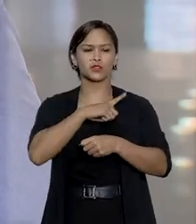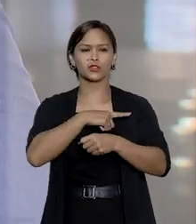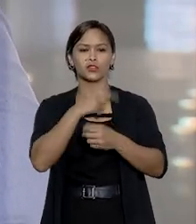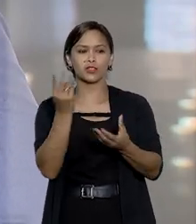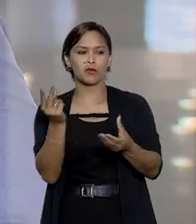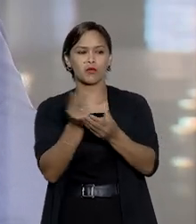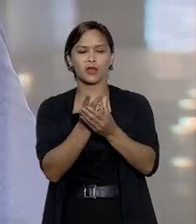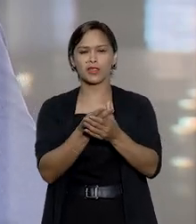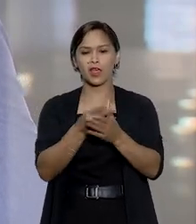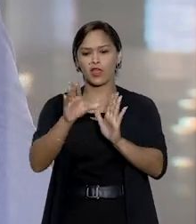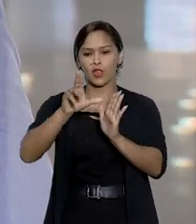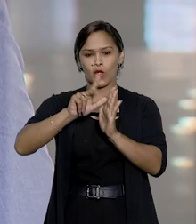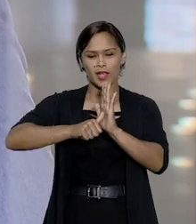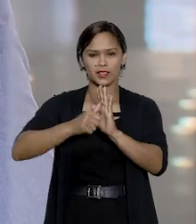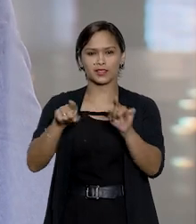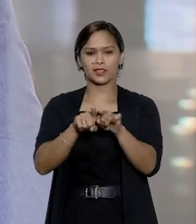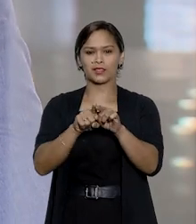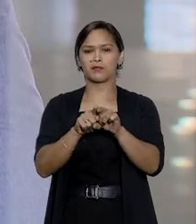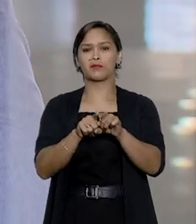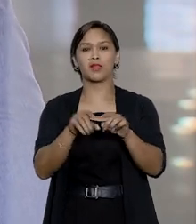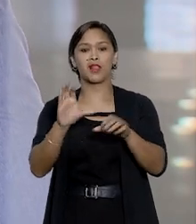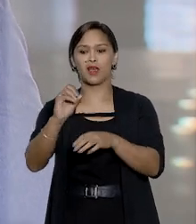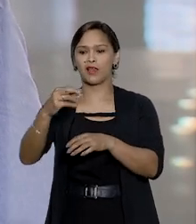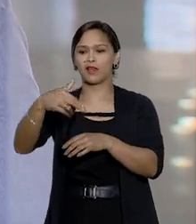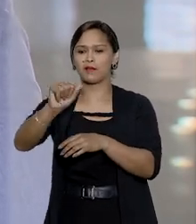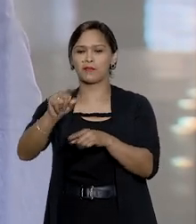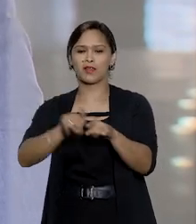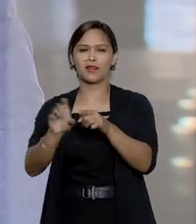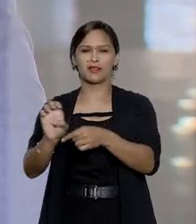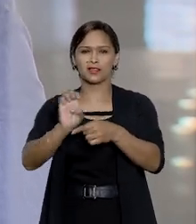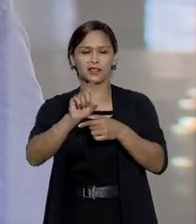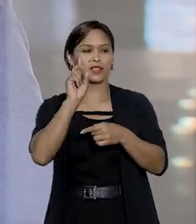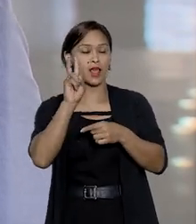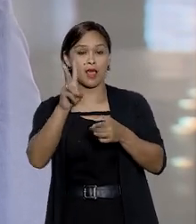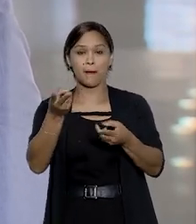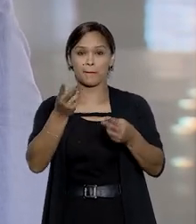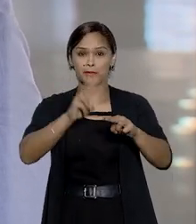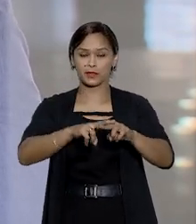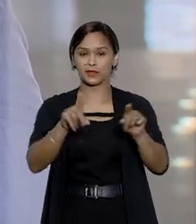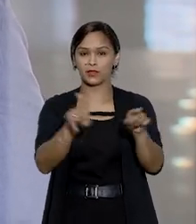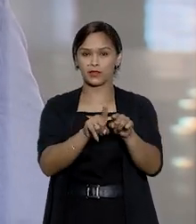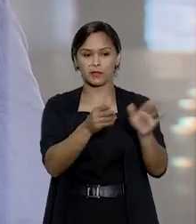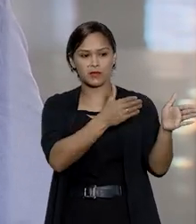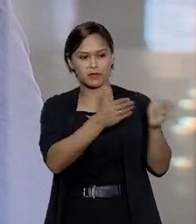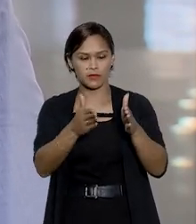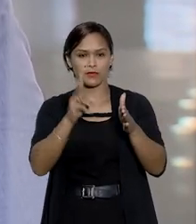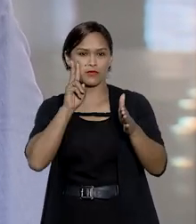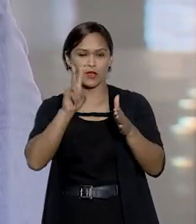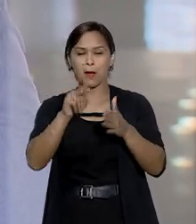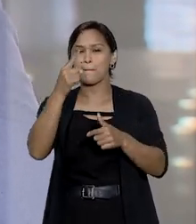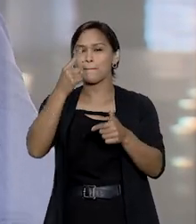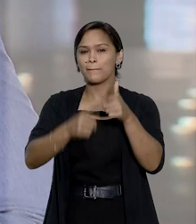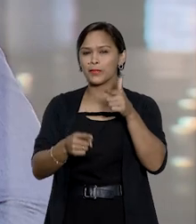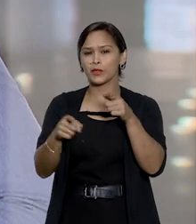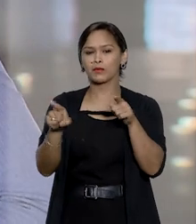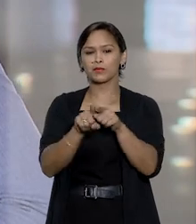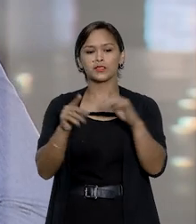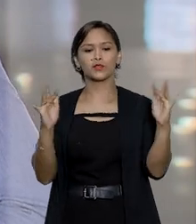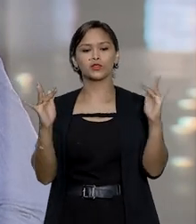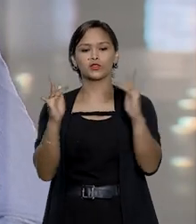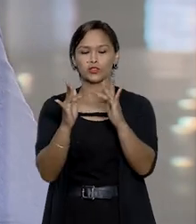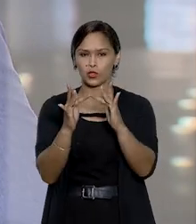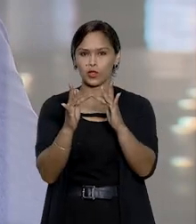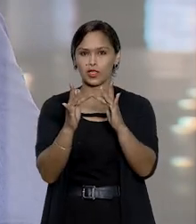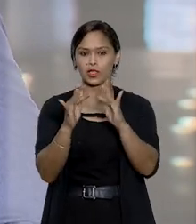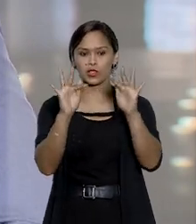mandato cassado pela Câmara dos Deputados. Além da prisão, foram decretadas a proibição de contato